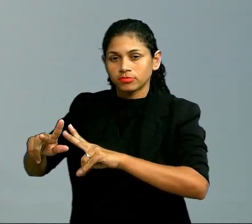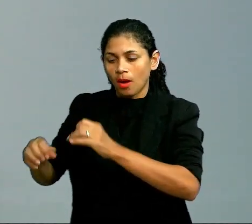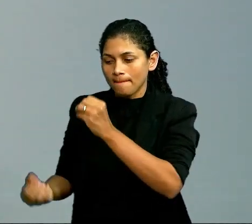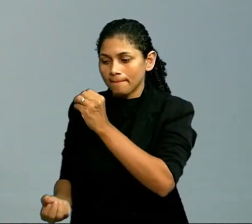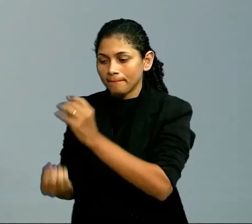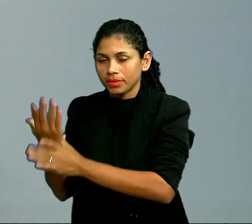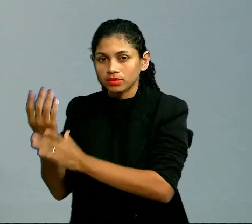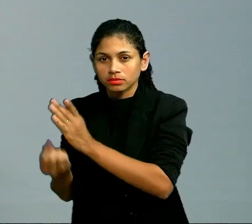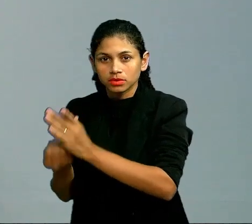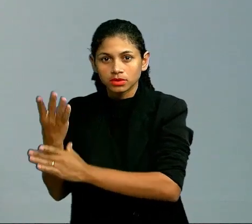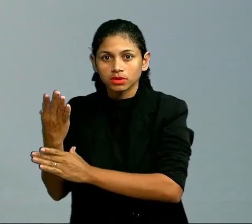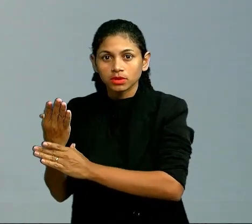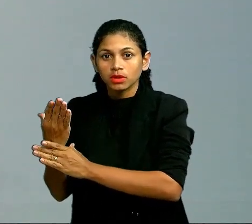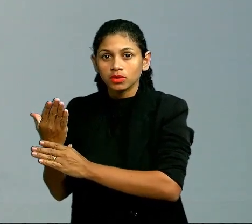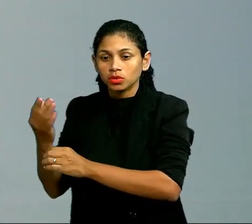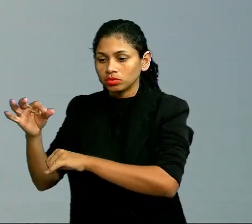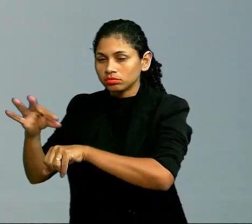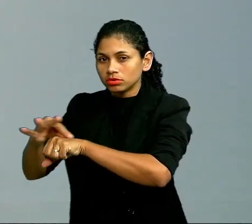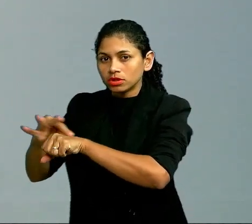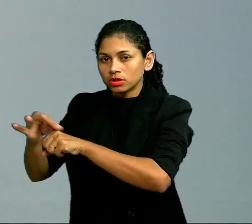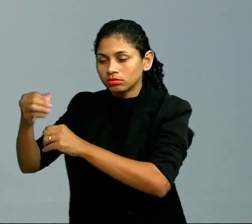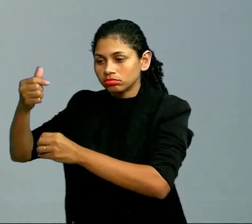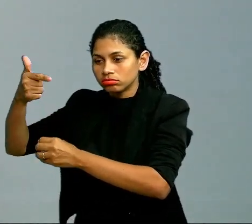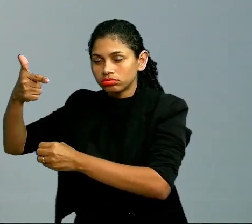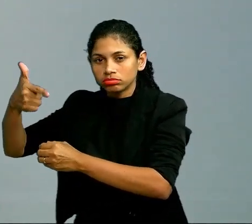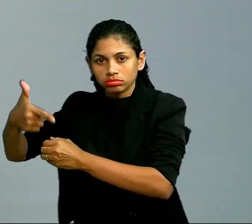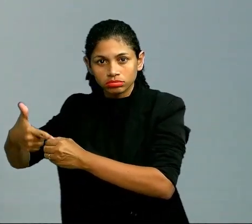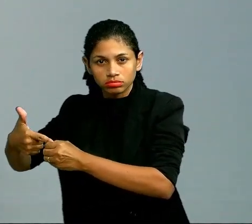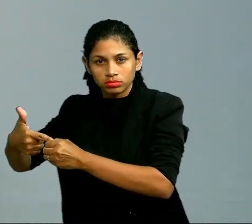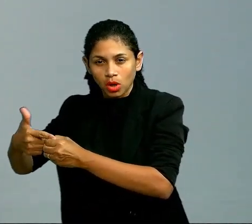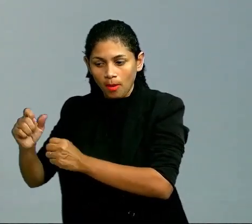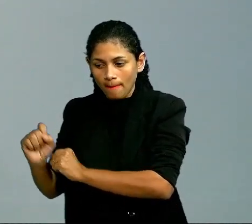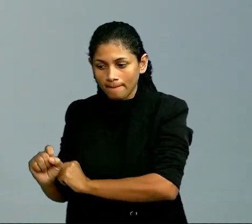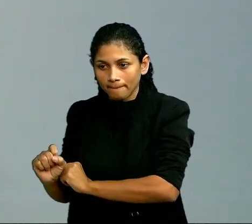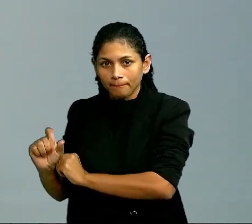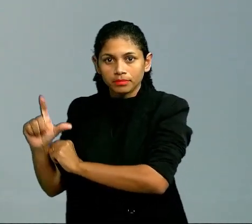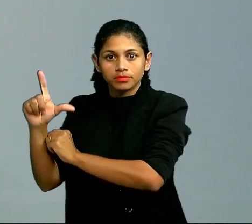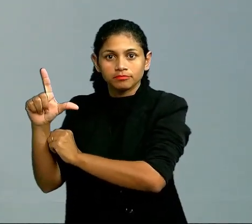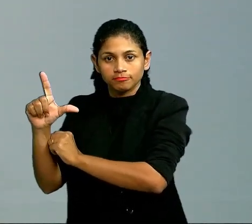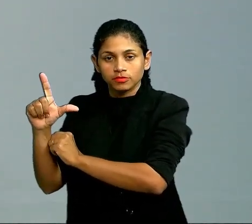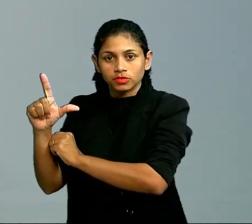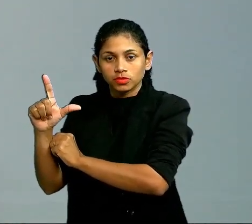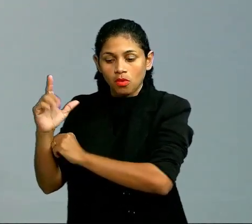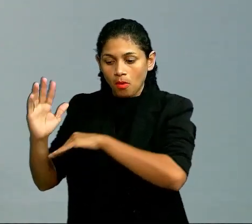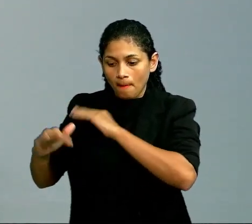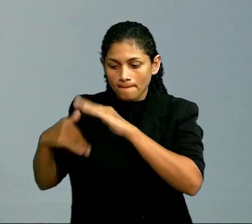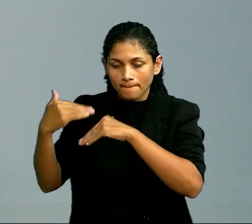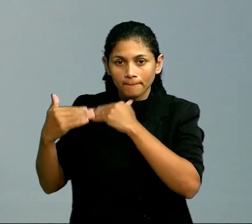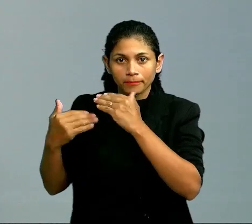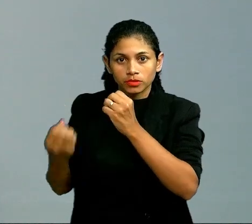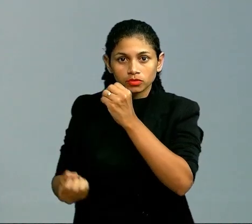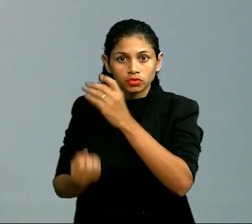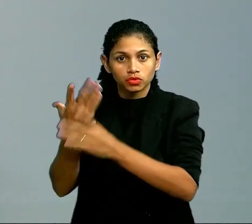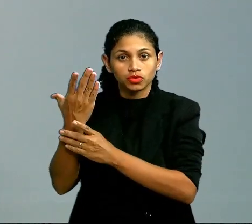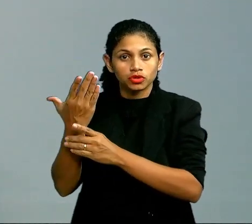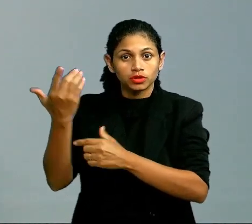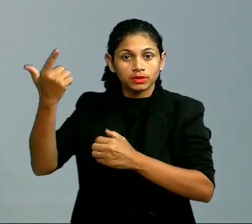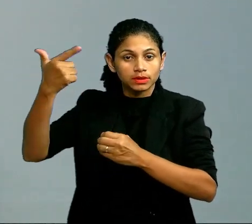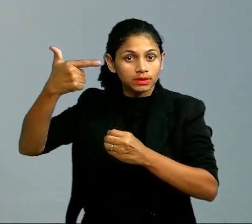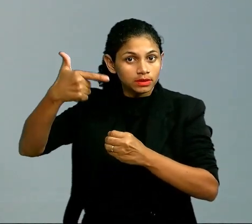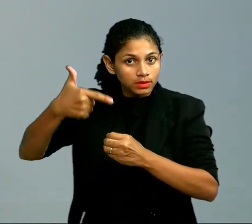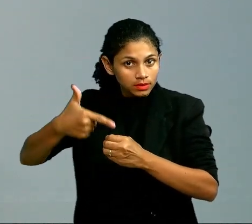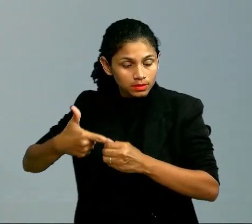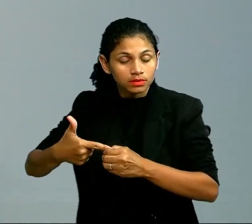diesel esteja muito alta e esteja faltando gasolina. Então, eu posso produzir gasolina a partir do diesel. Basta que haja um